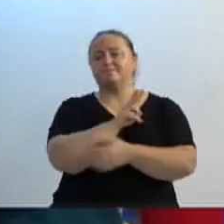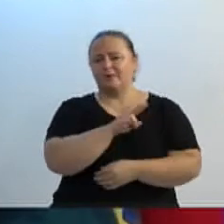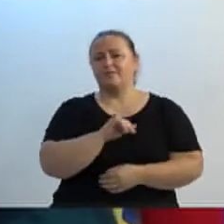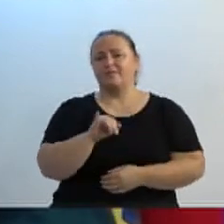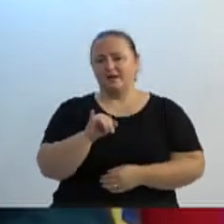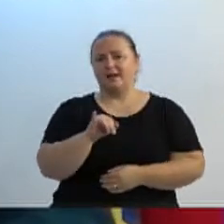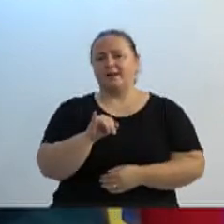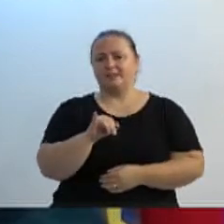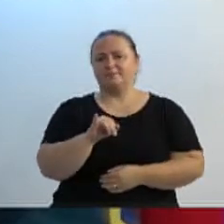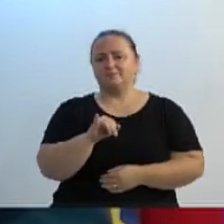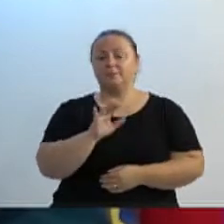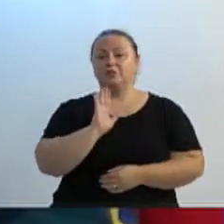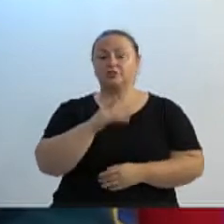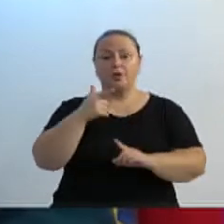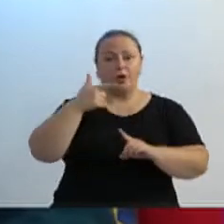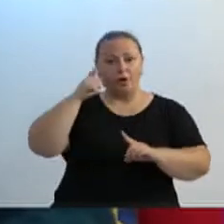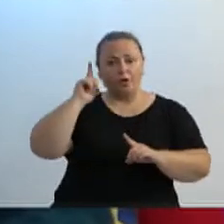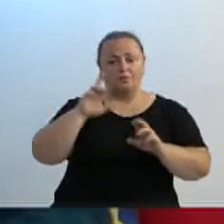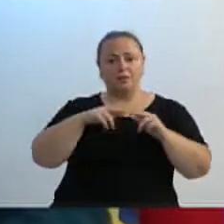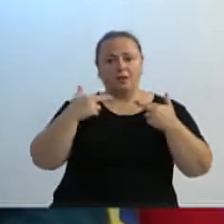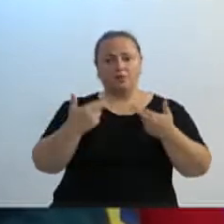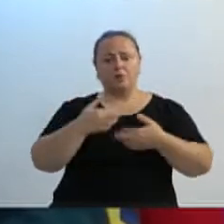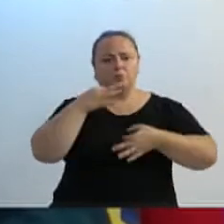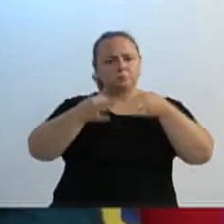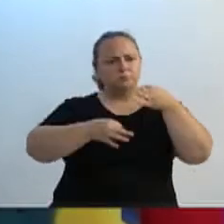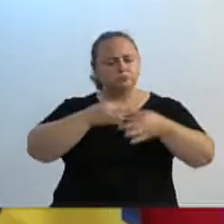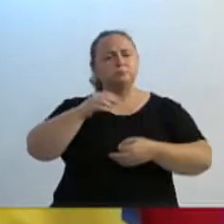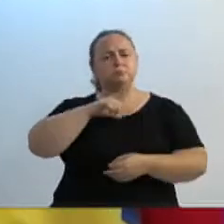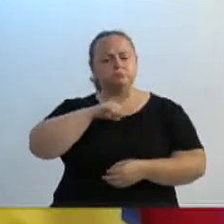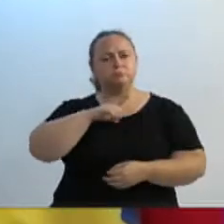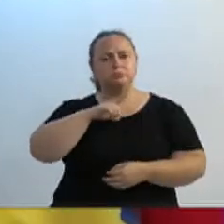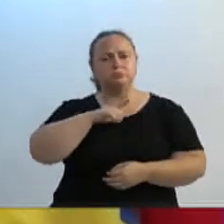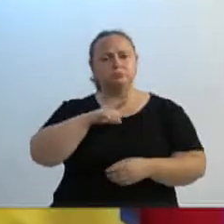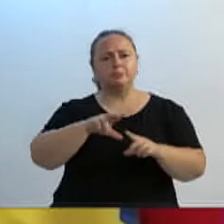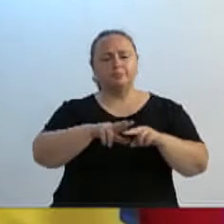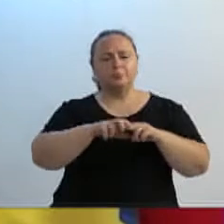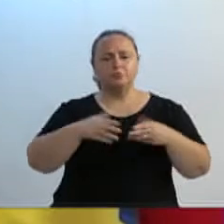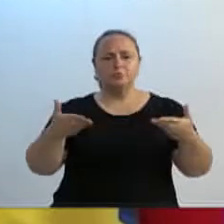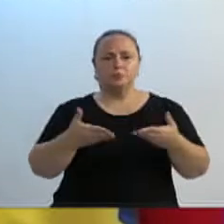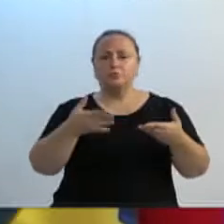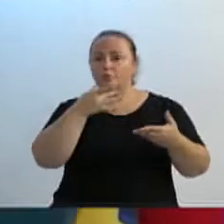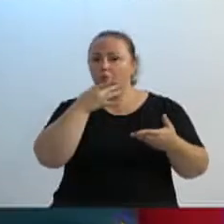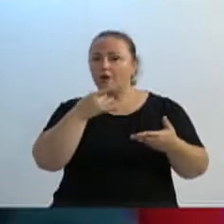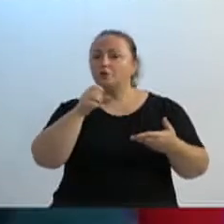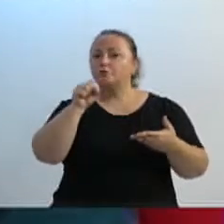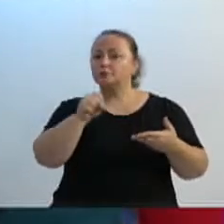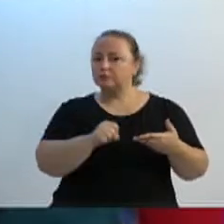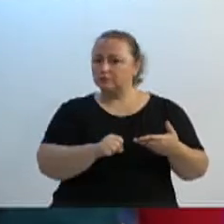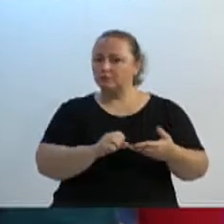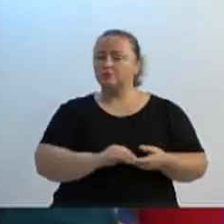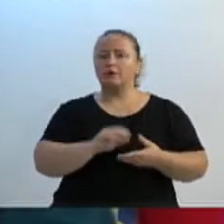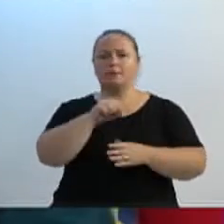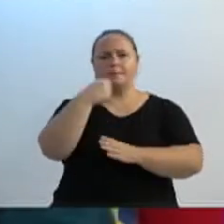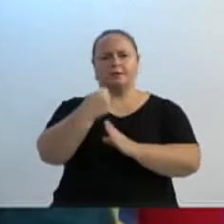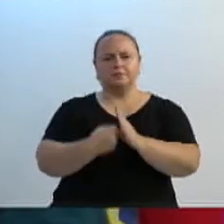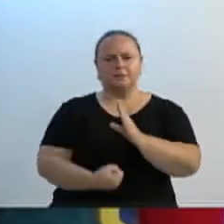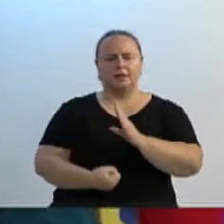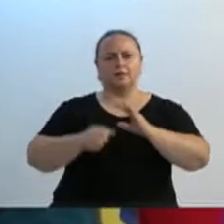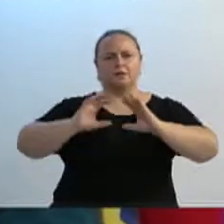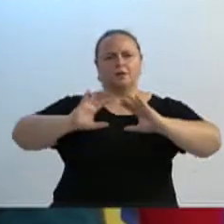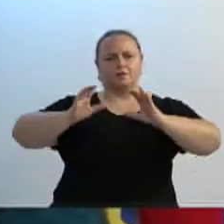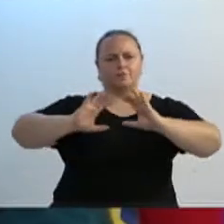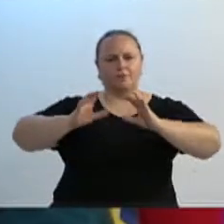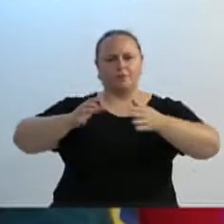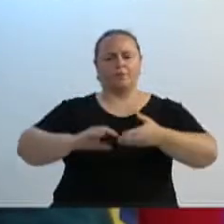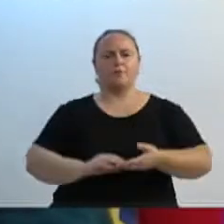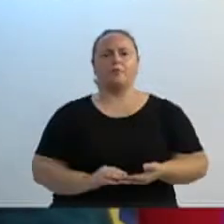acho que tem condições, sim. Eu acho que a lei, a brecha na lei que foi dada com o fator do basquete e do vôlei também, porque você